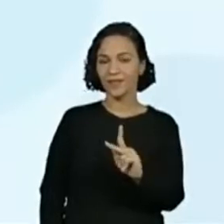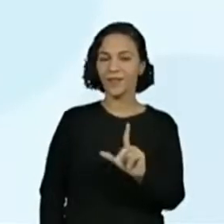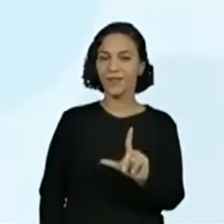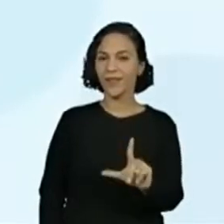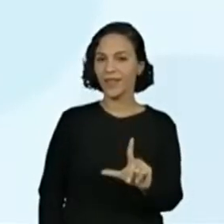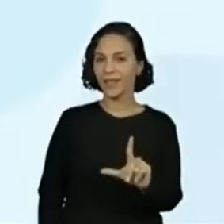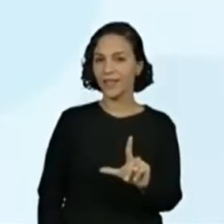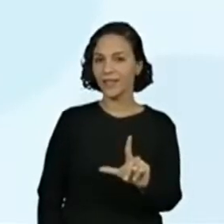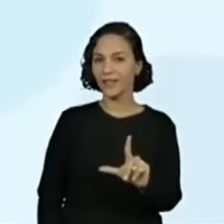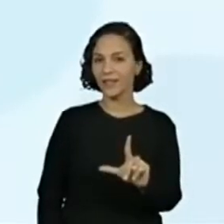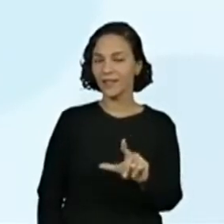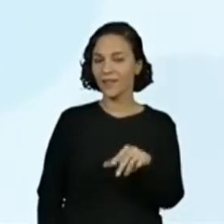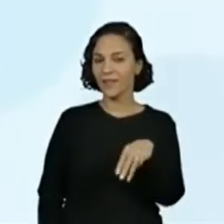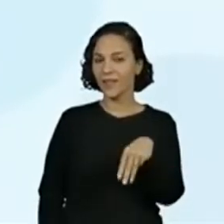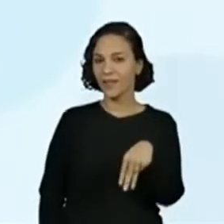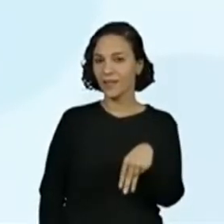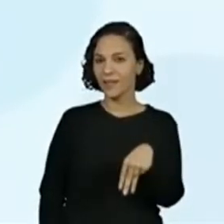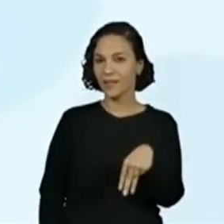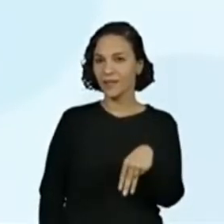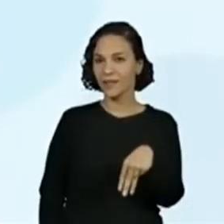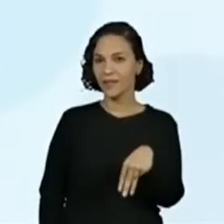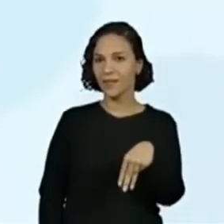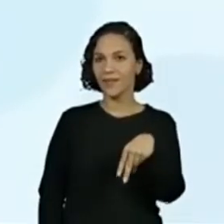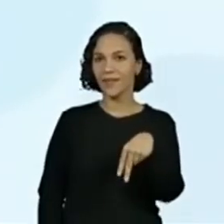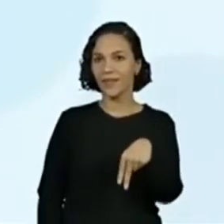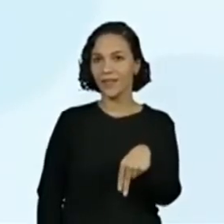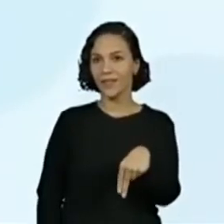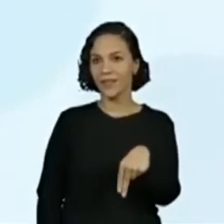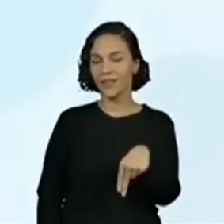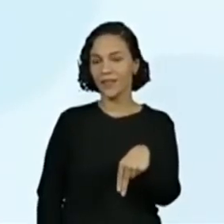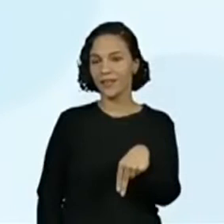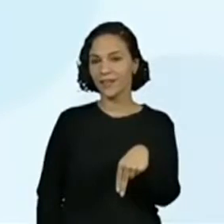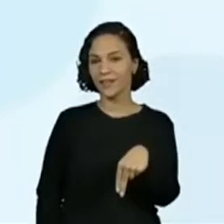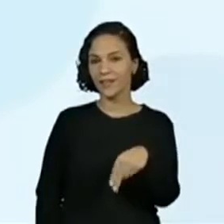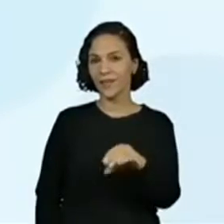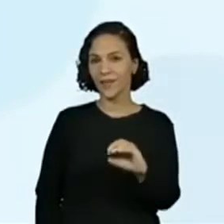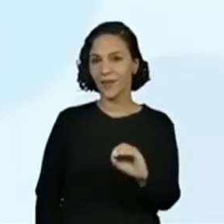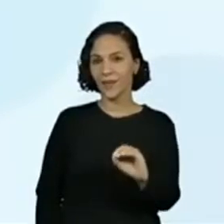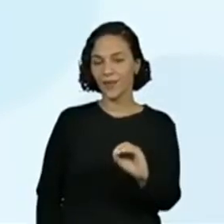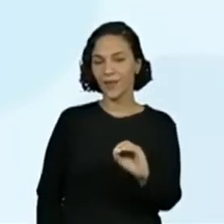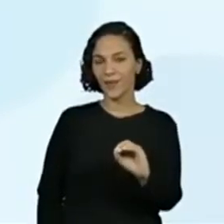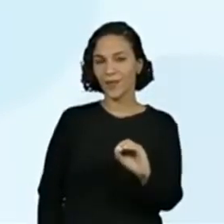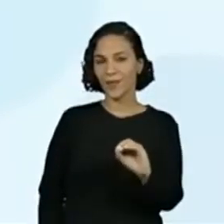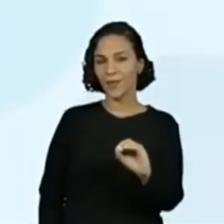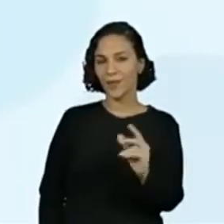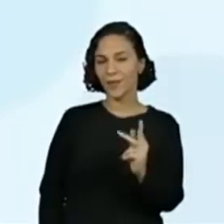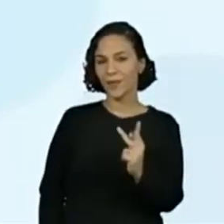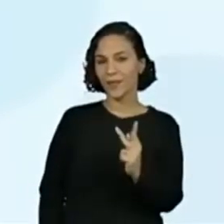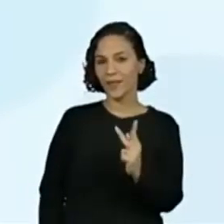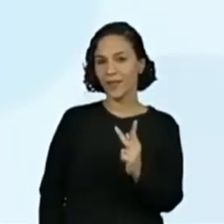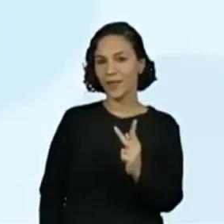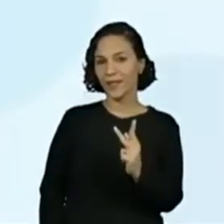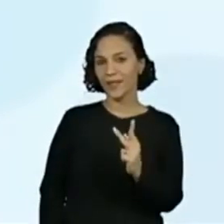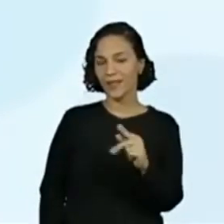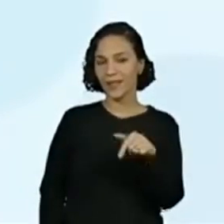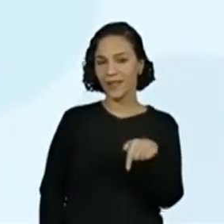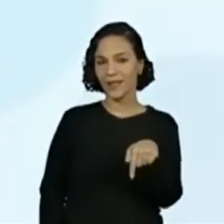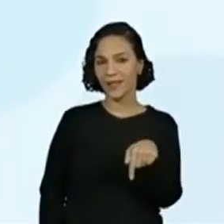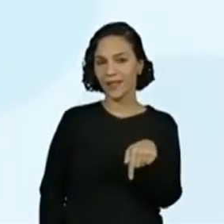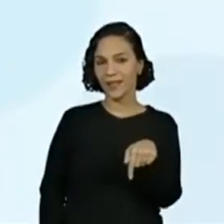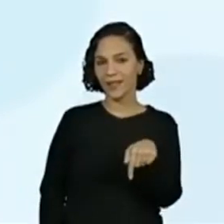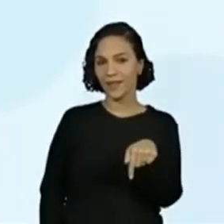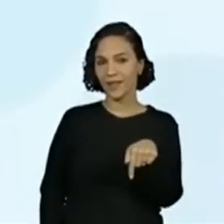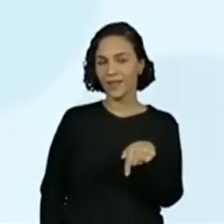L, M, N, O, P, Q,